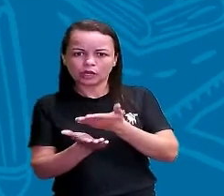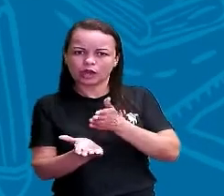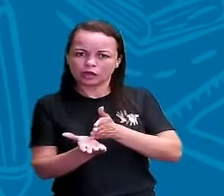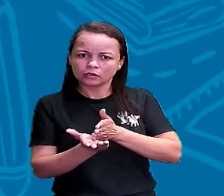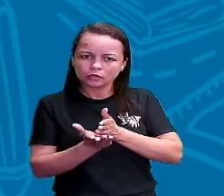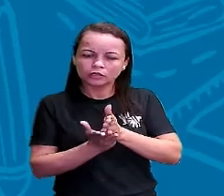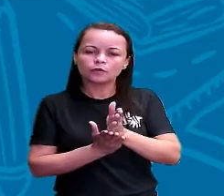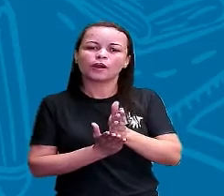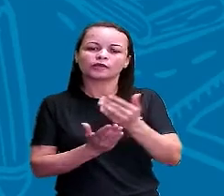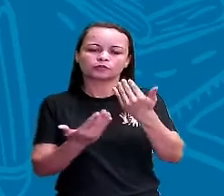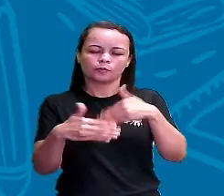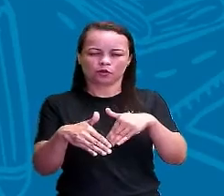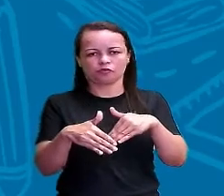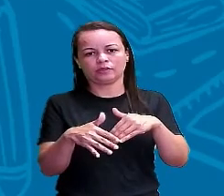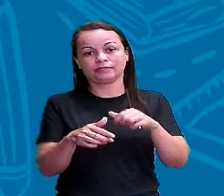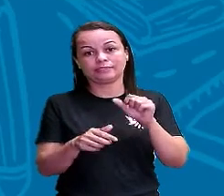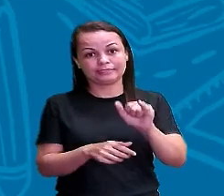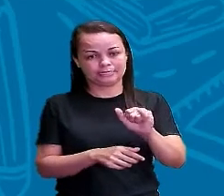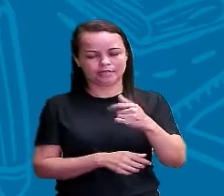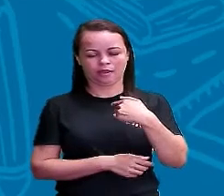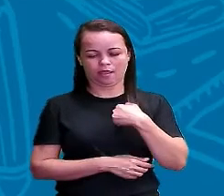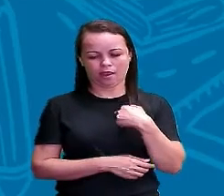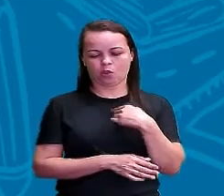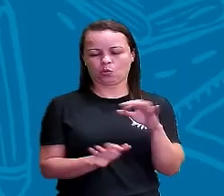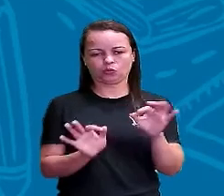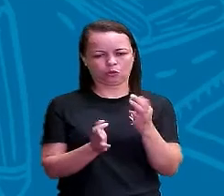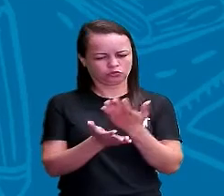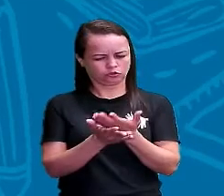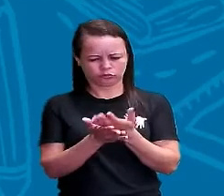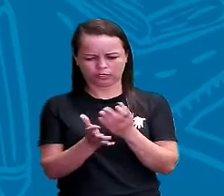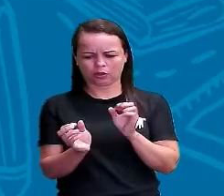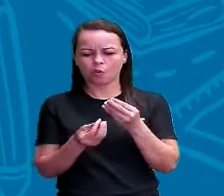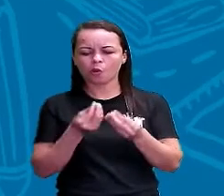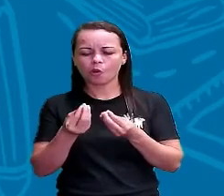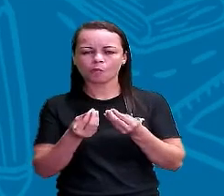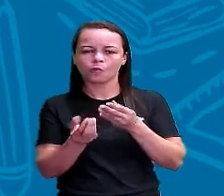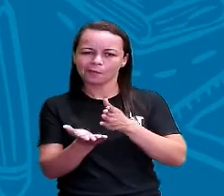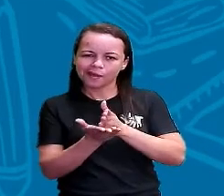estudar, provavelmente pode ser aí que eu não passe nessa prova.